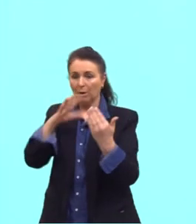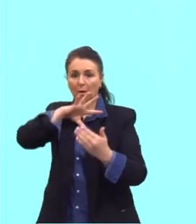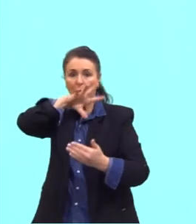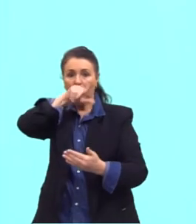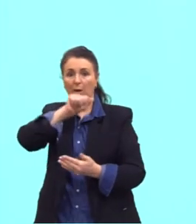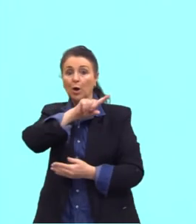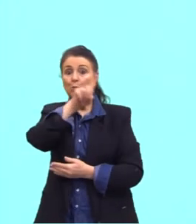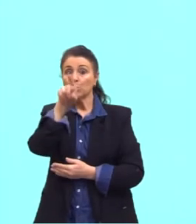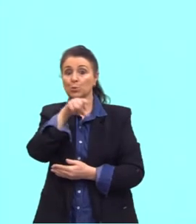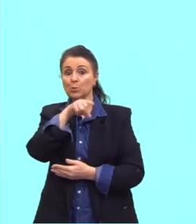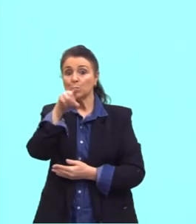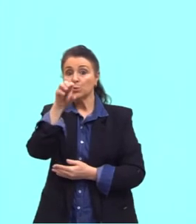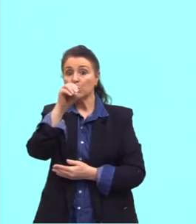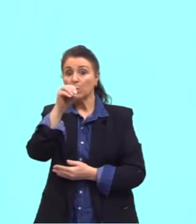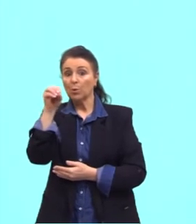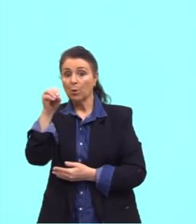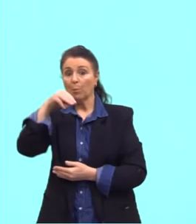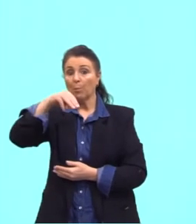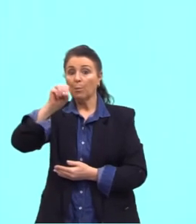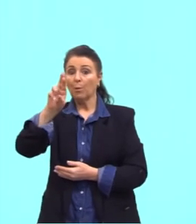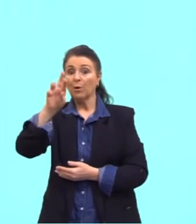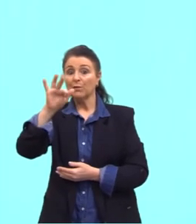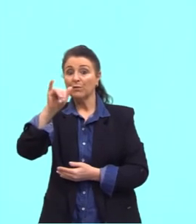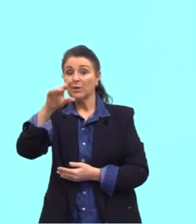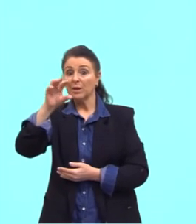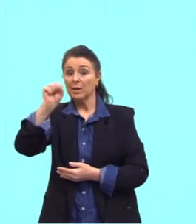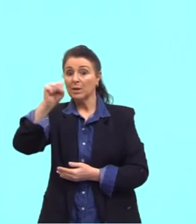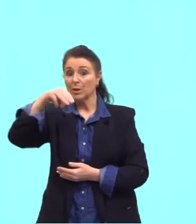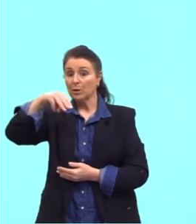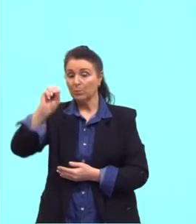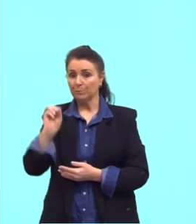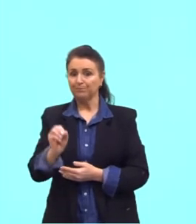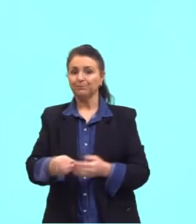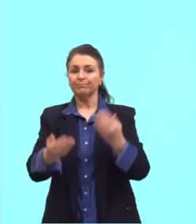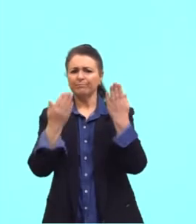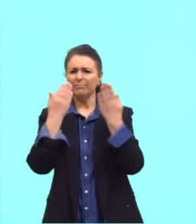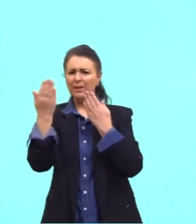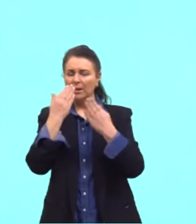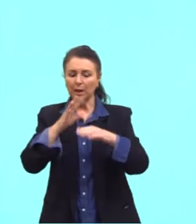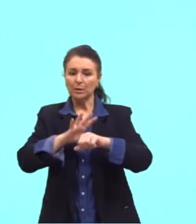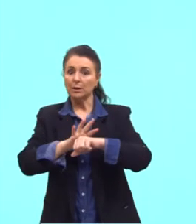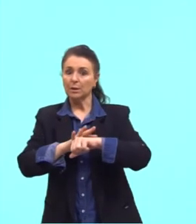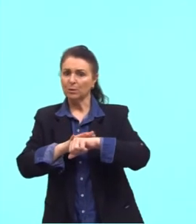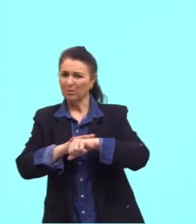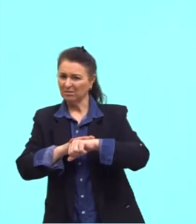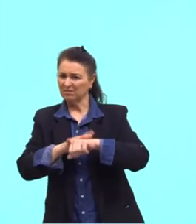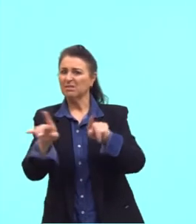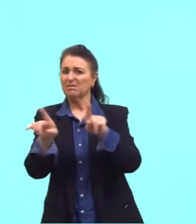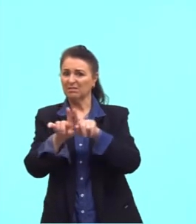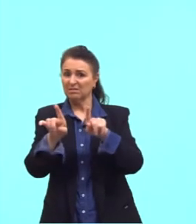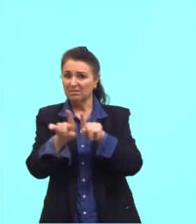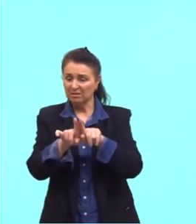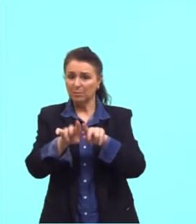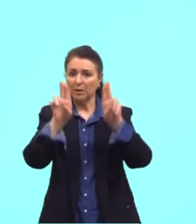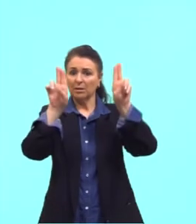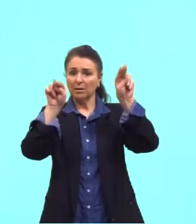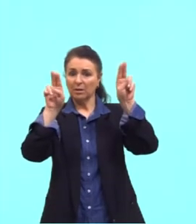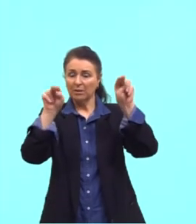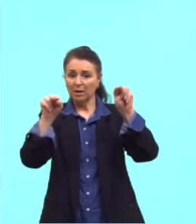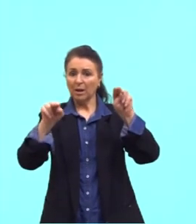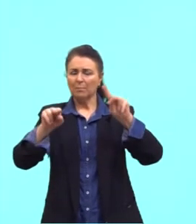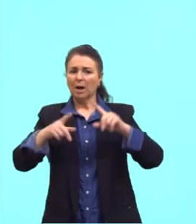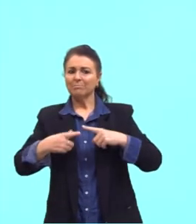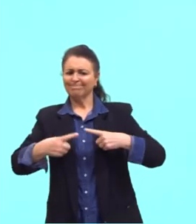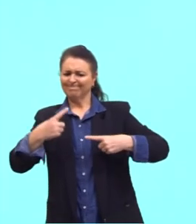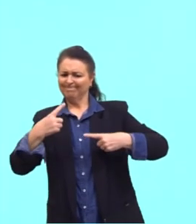zoomorfismo. Análise biológica e patológica das personagens. A abordagem de temas polêmicos